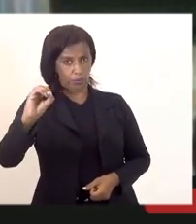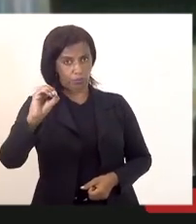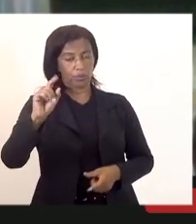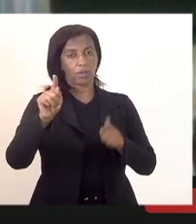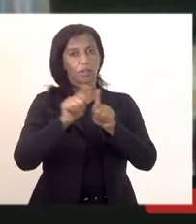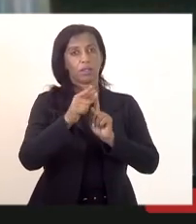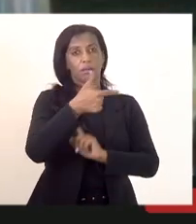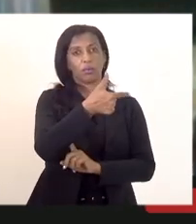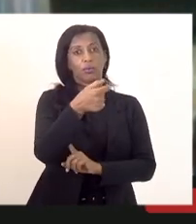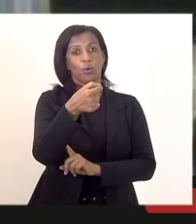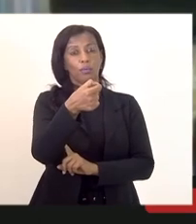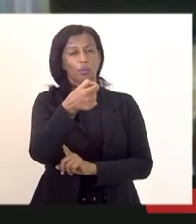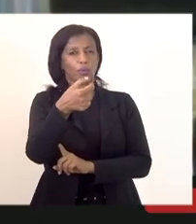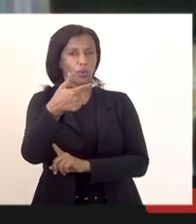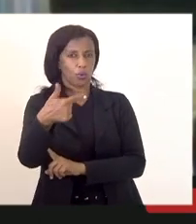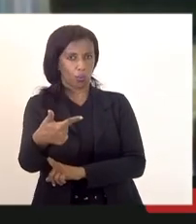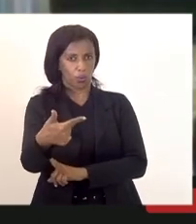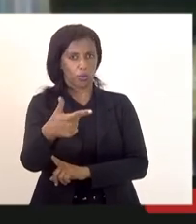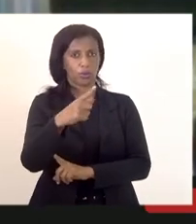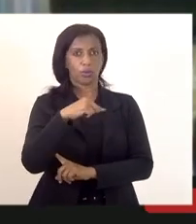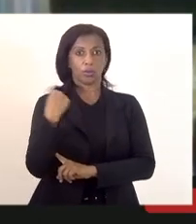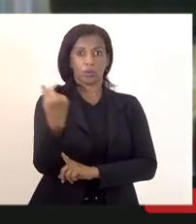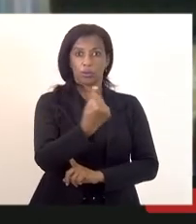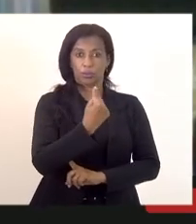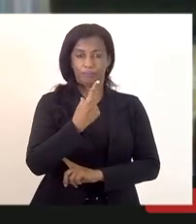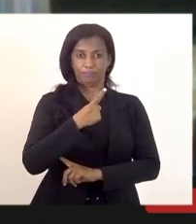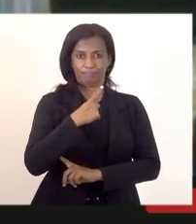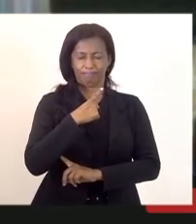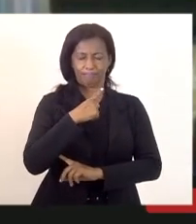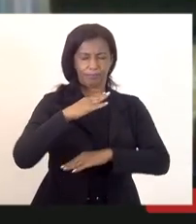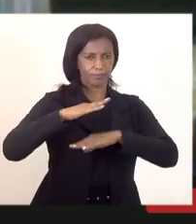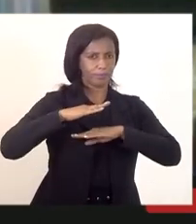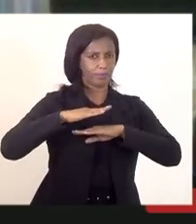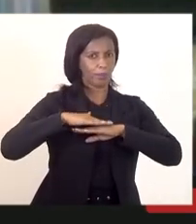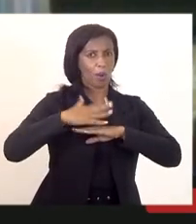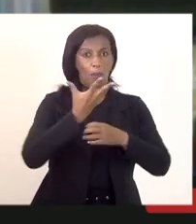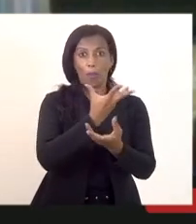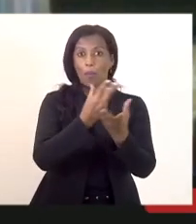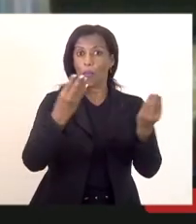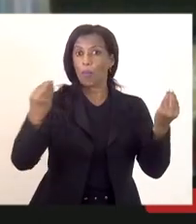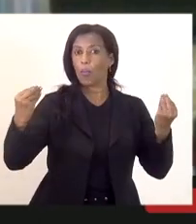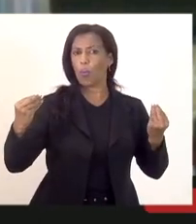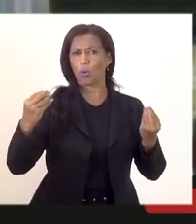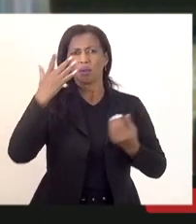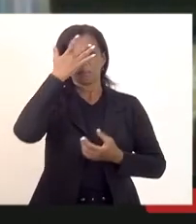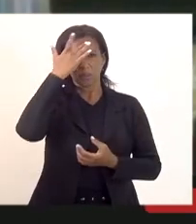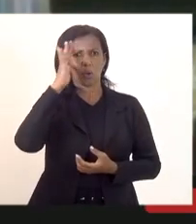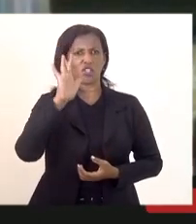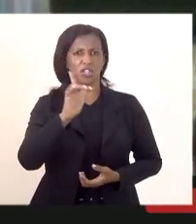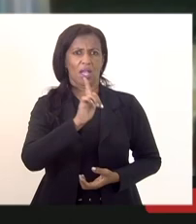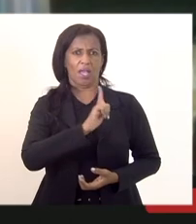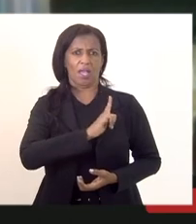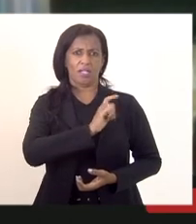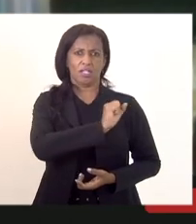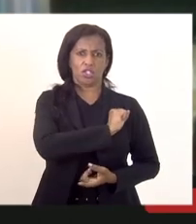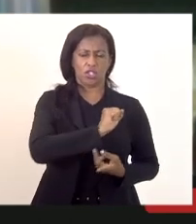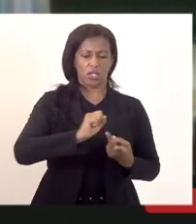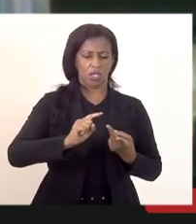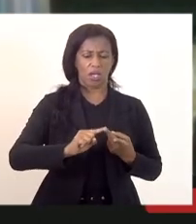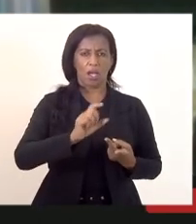que nós temos vários militares inclusive que já eram sargentos cabos